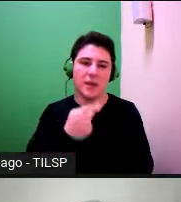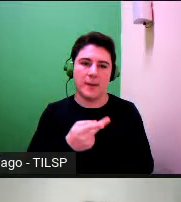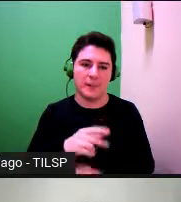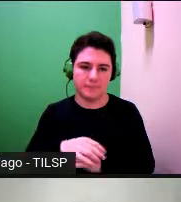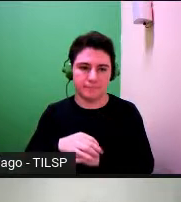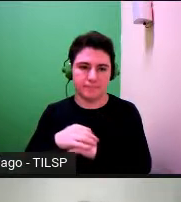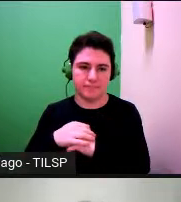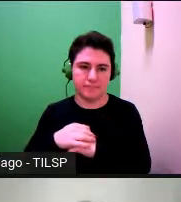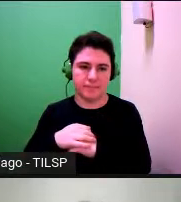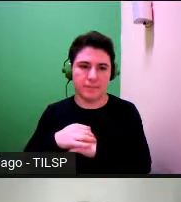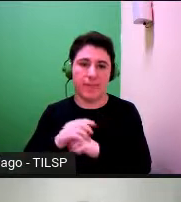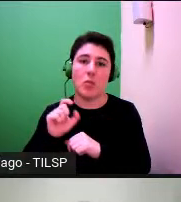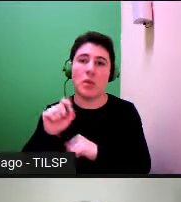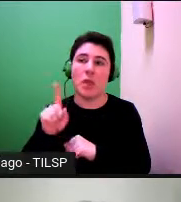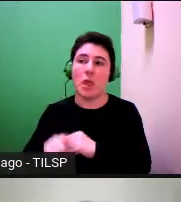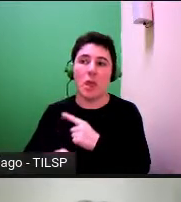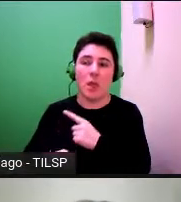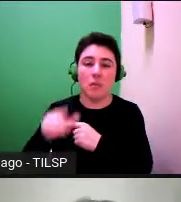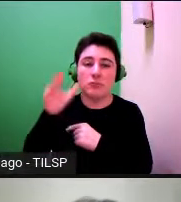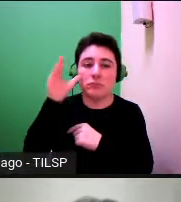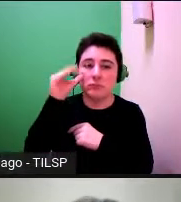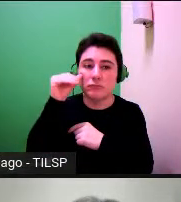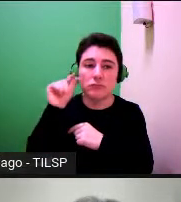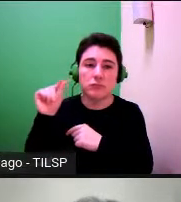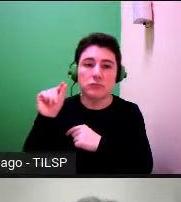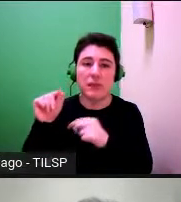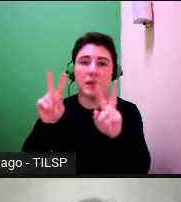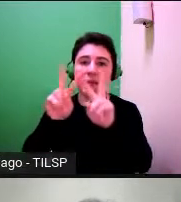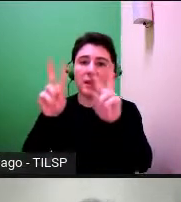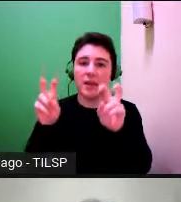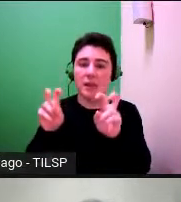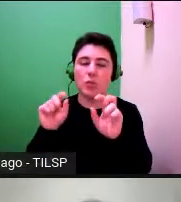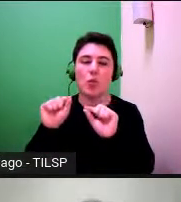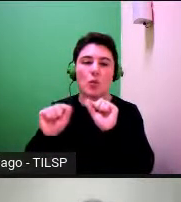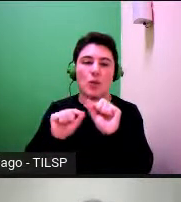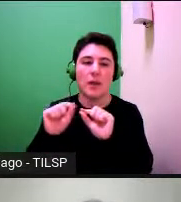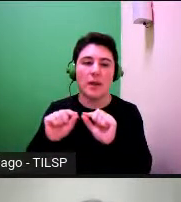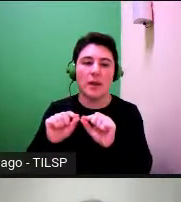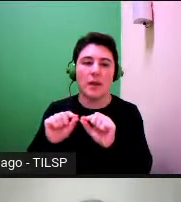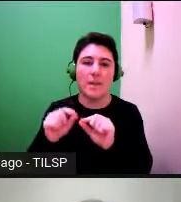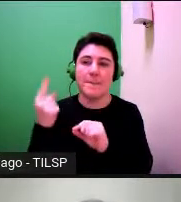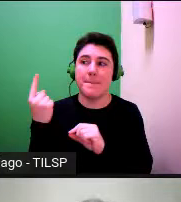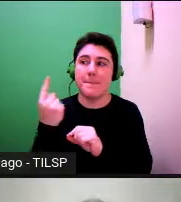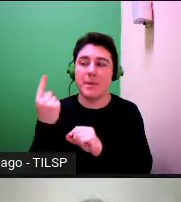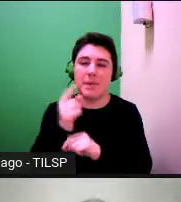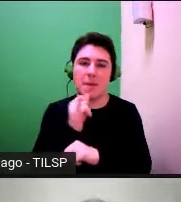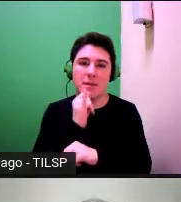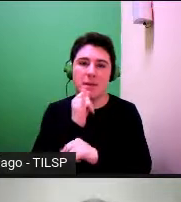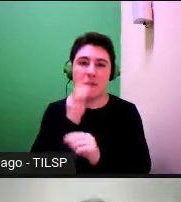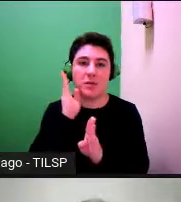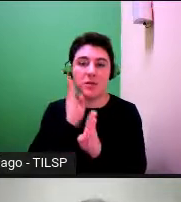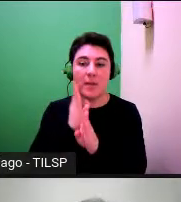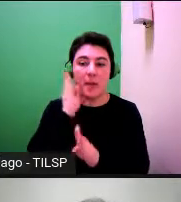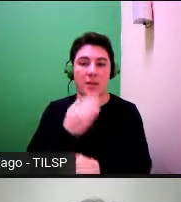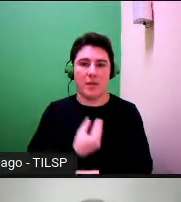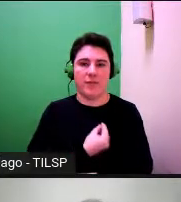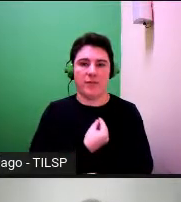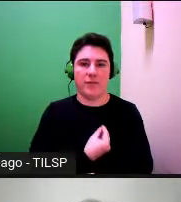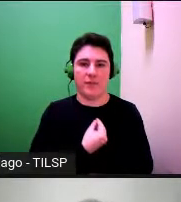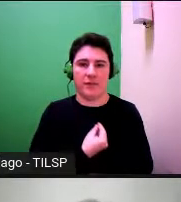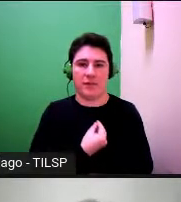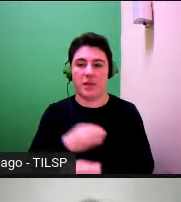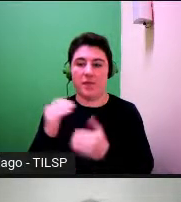o que é curioso desde o início no título deste texto é que o primeiro exemplo descoberta de vida extraterrestre